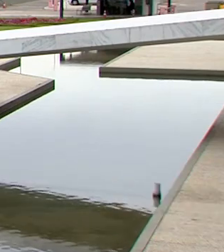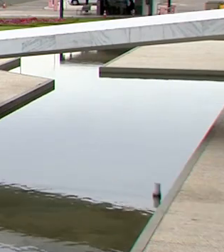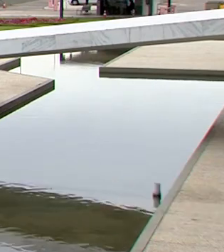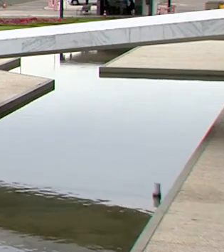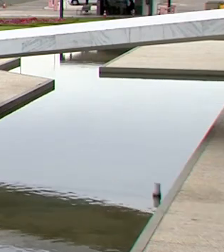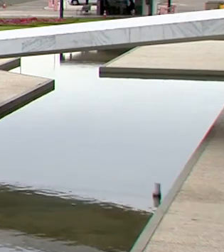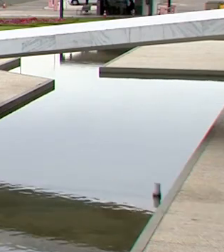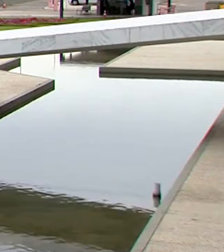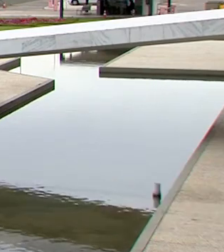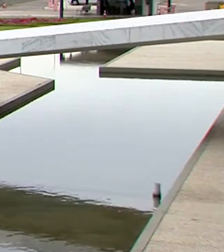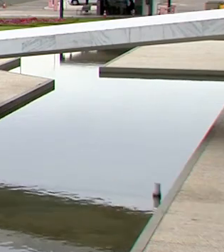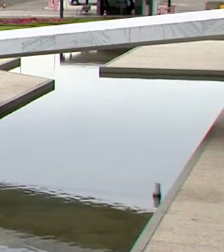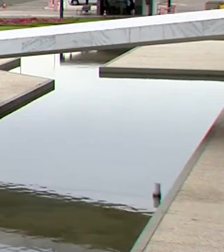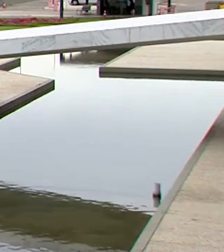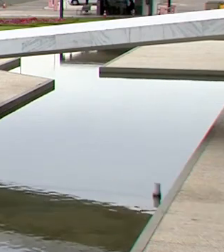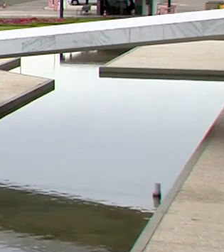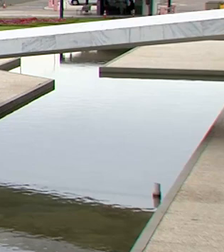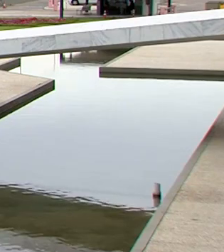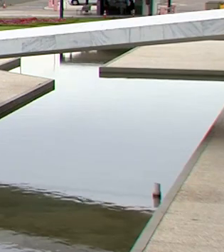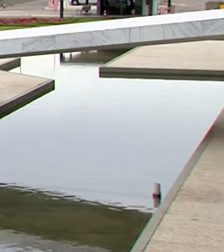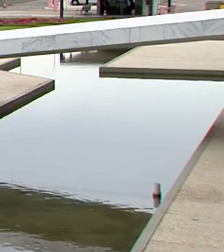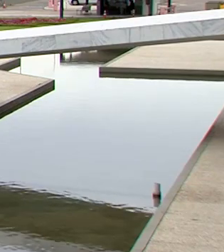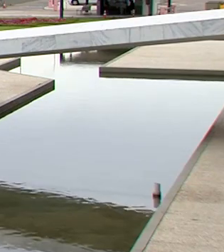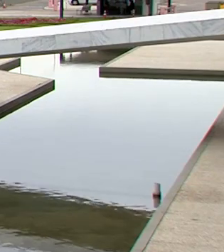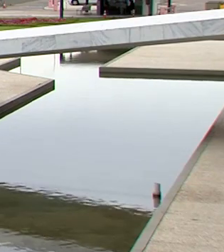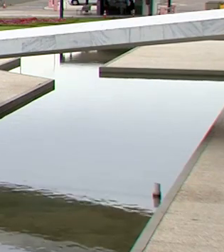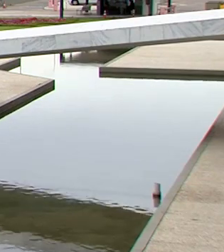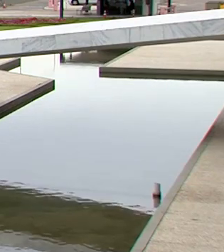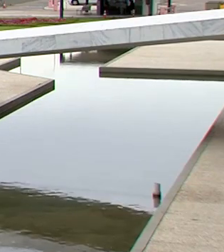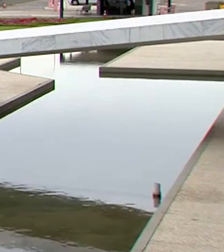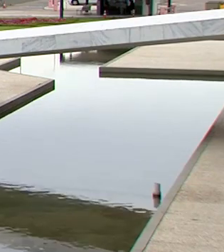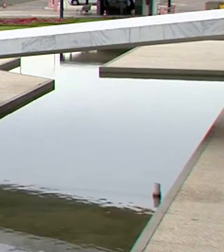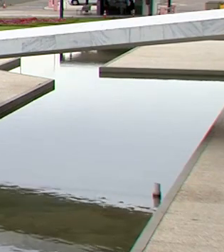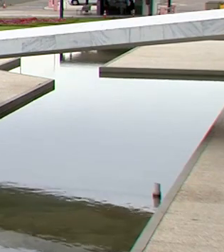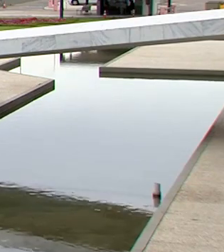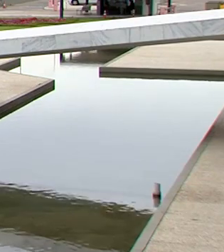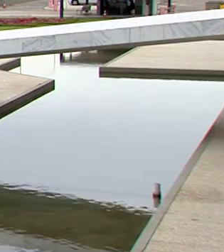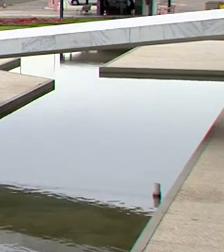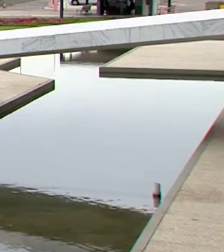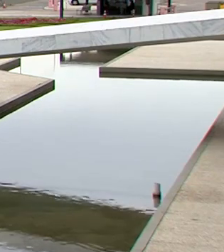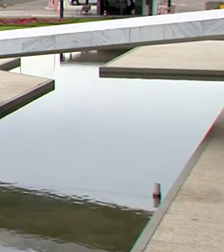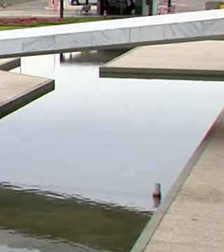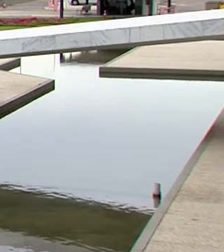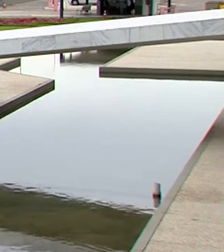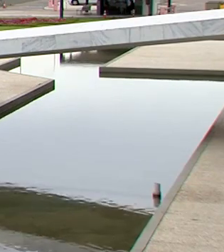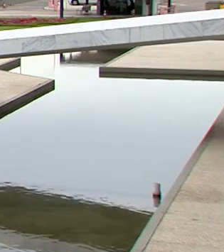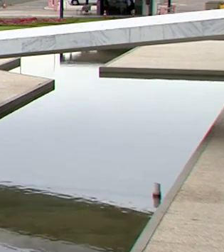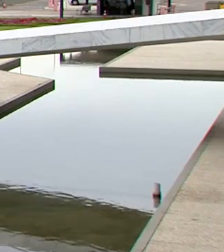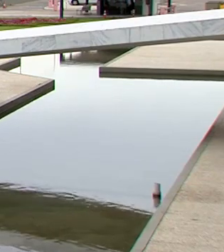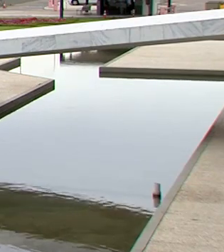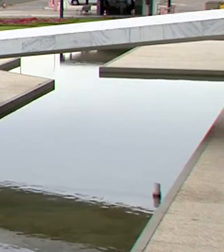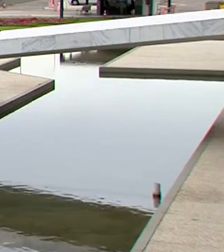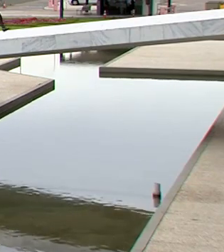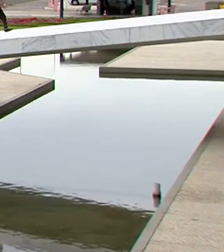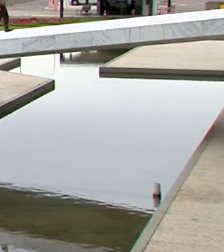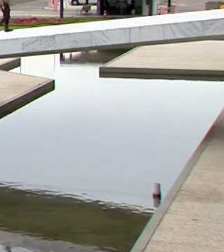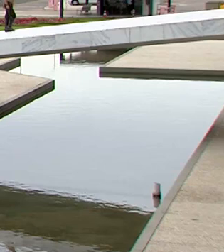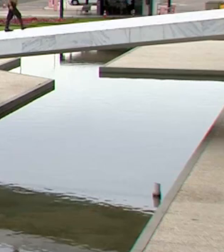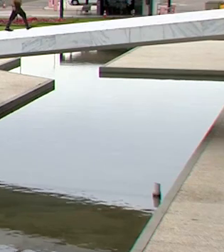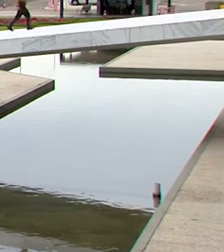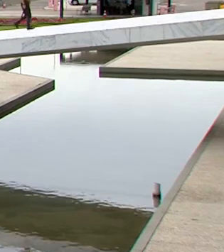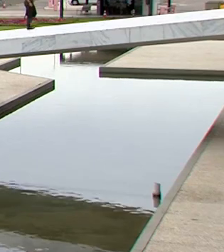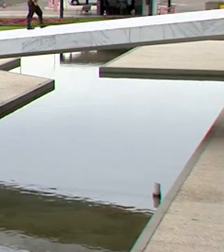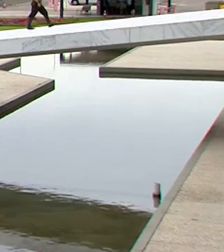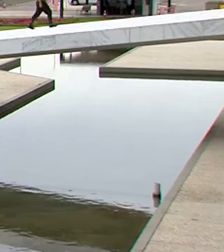pontos, da aposentadoria dos professores, das pessoas com deficiência e da concessão do benefício por invalidez. Ontem, toda a